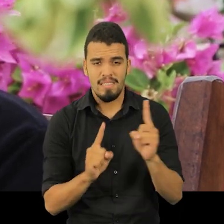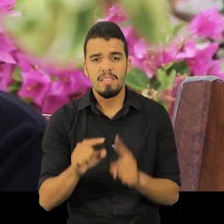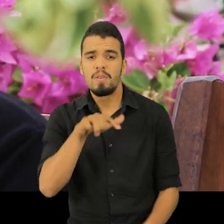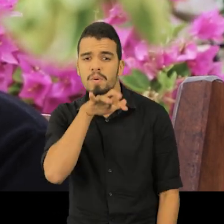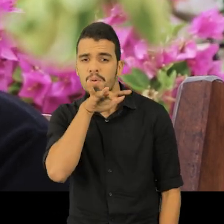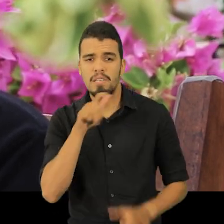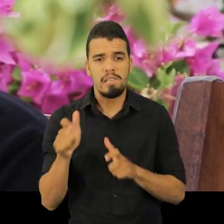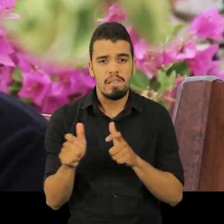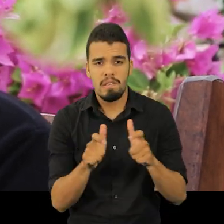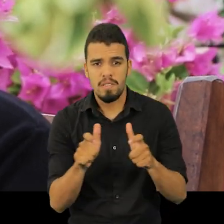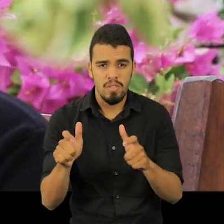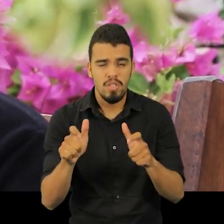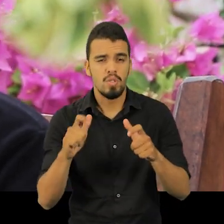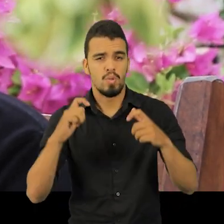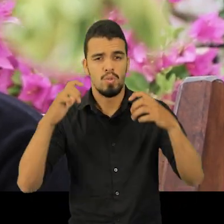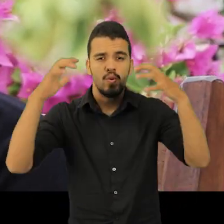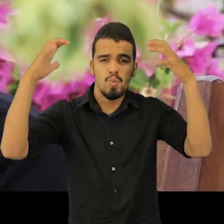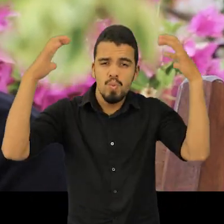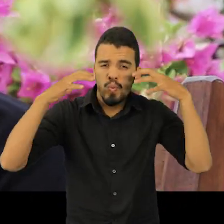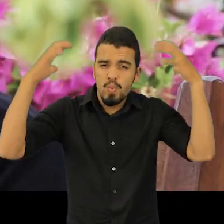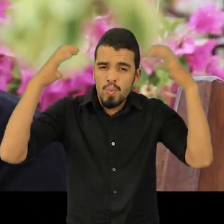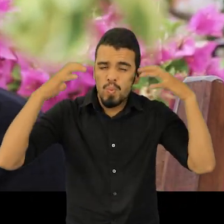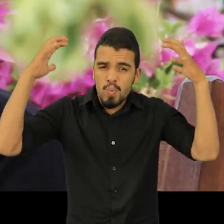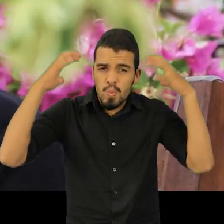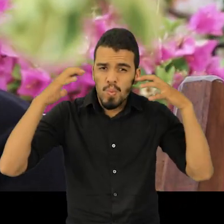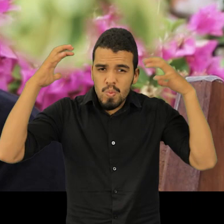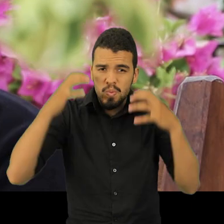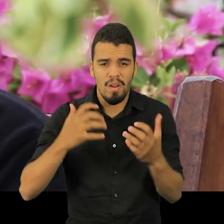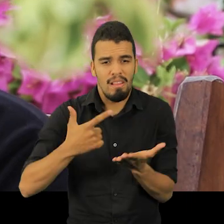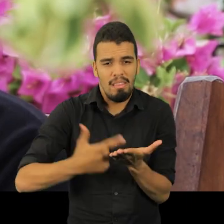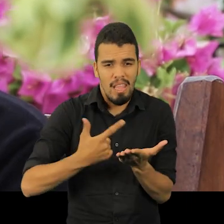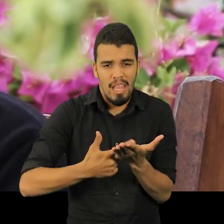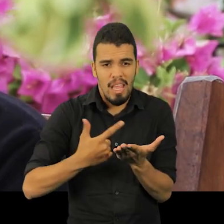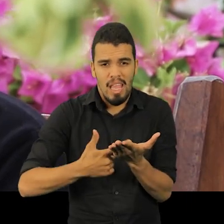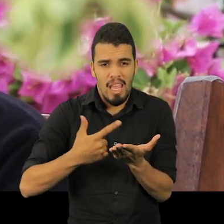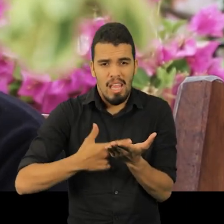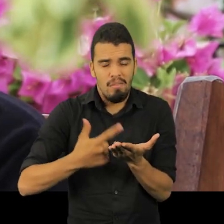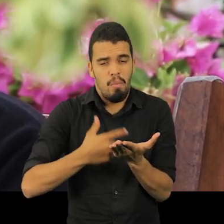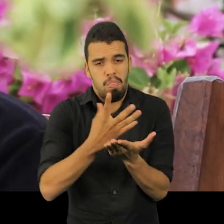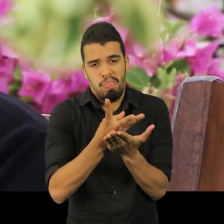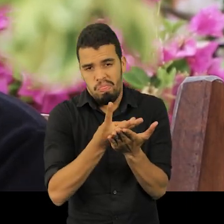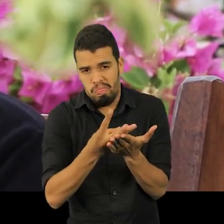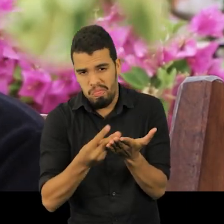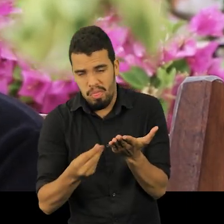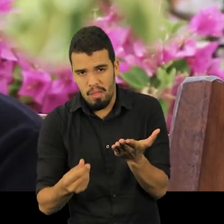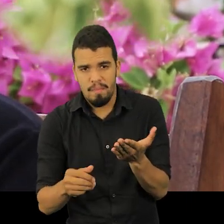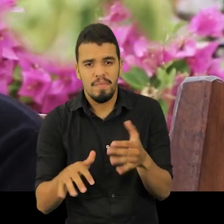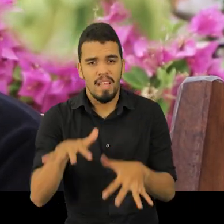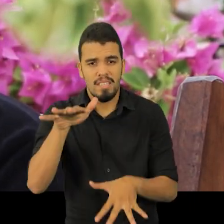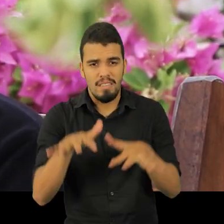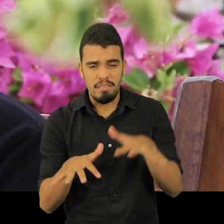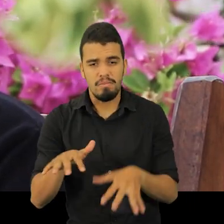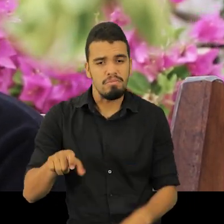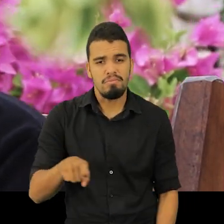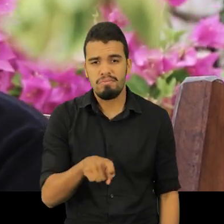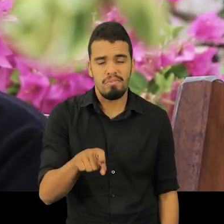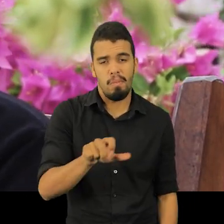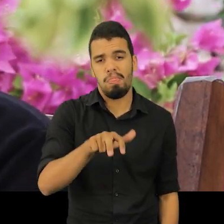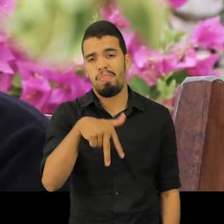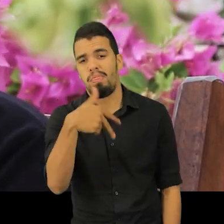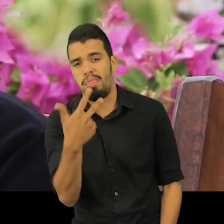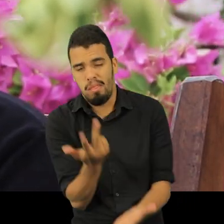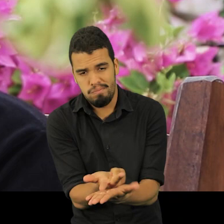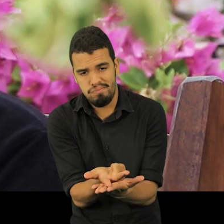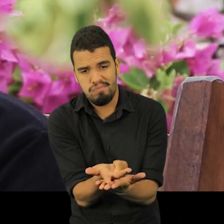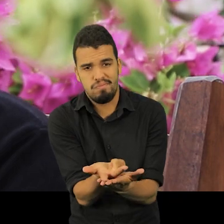meus livros. Chuva, pegava chuva. Às vezes caía na estrada. Aconteceu muitas vezes. Você cair, derrapa, molha